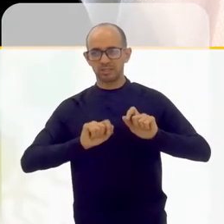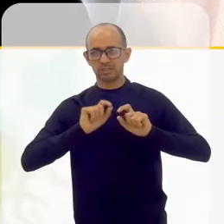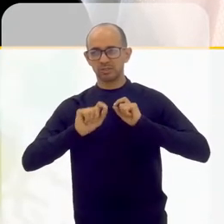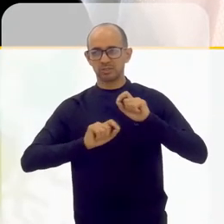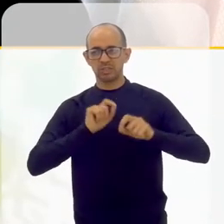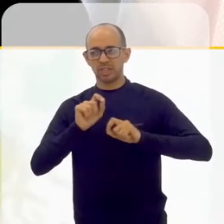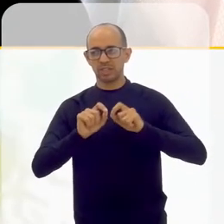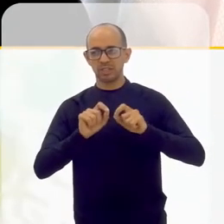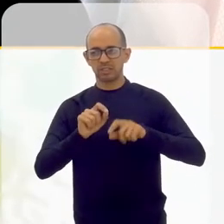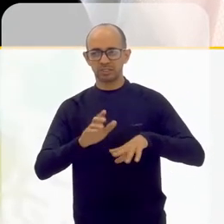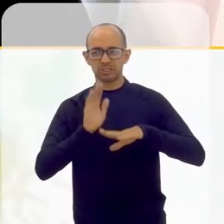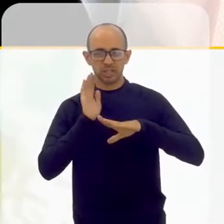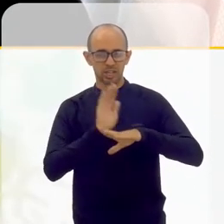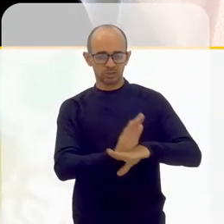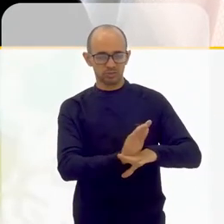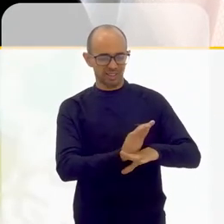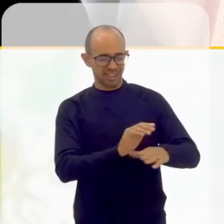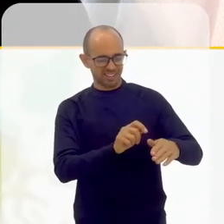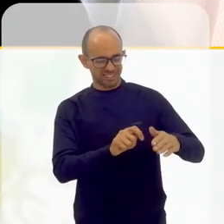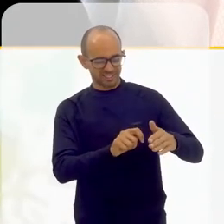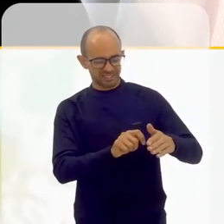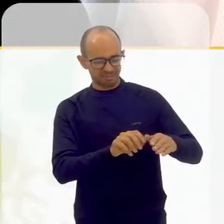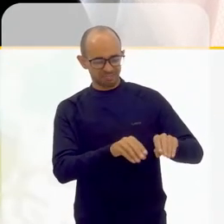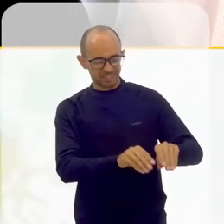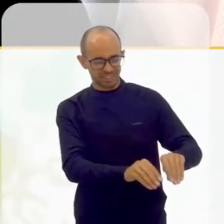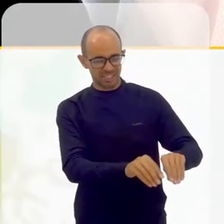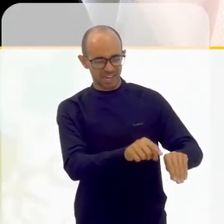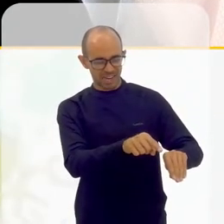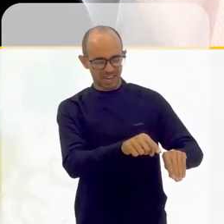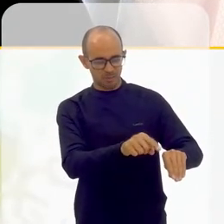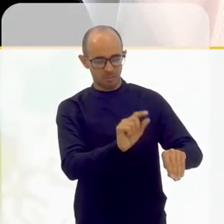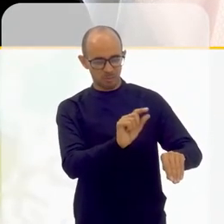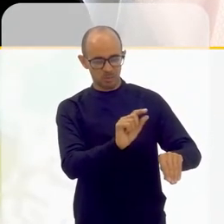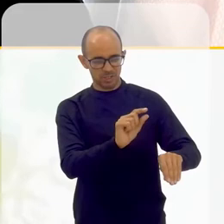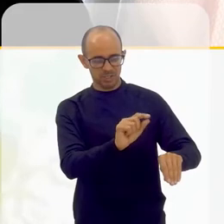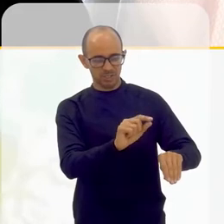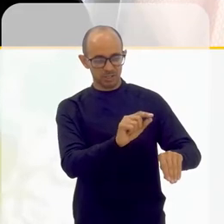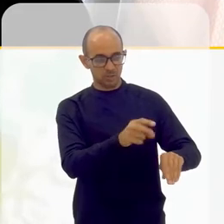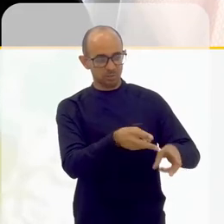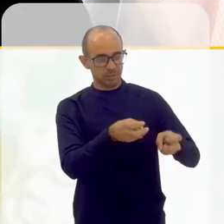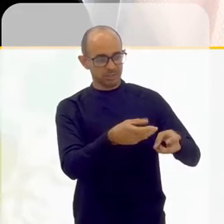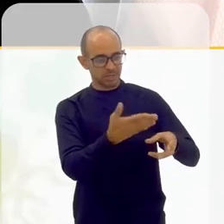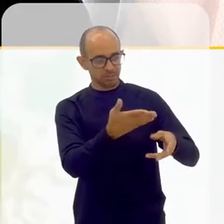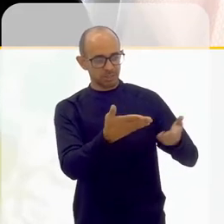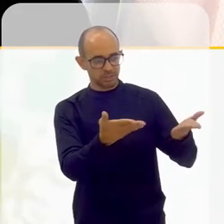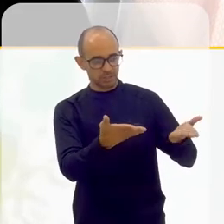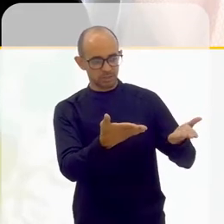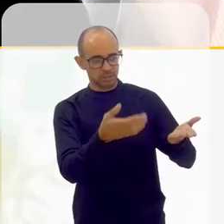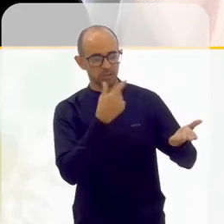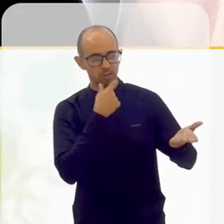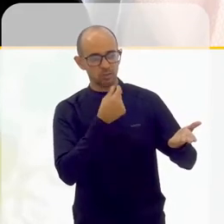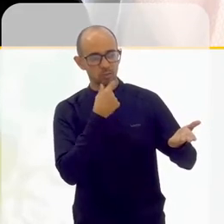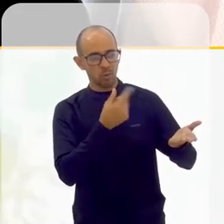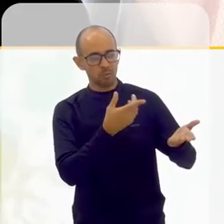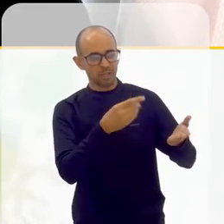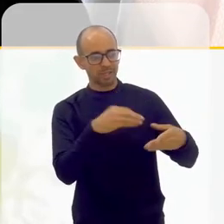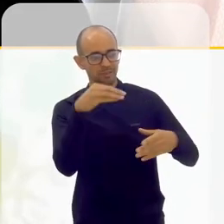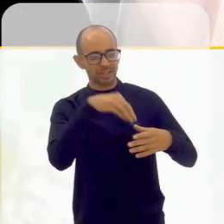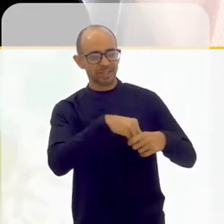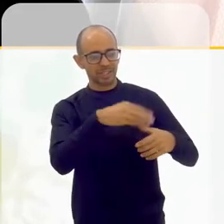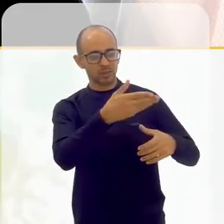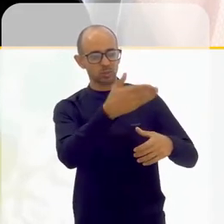de ir lá e de dar aquela mexidinha, e olha isso! Olha o cara que estava lá